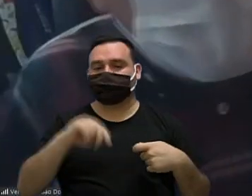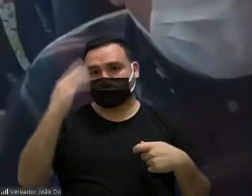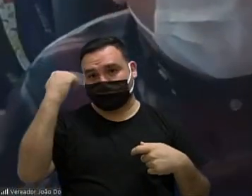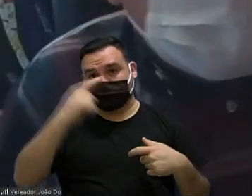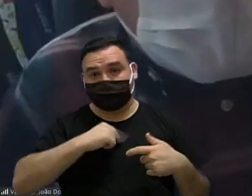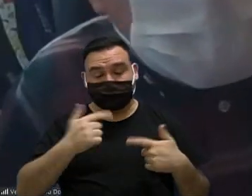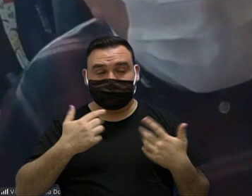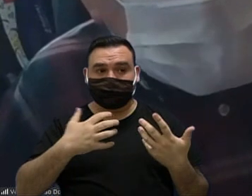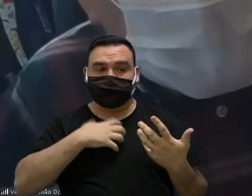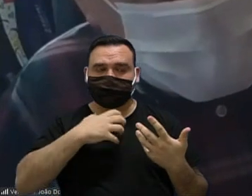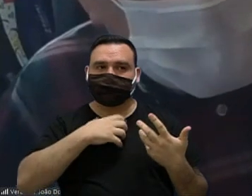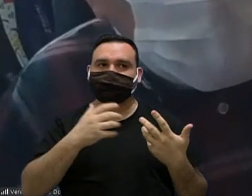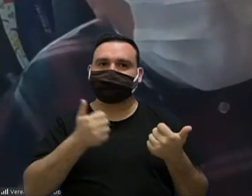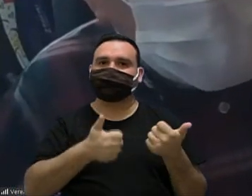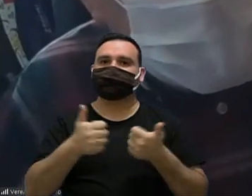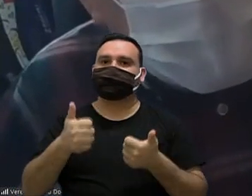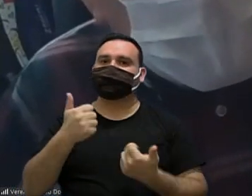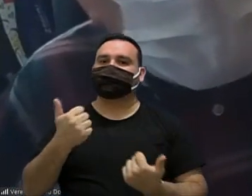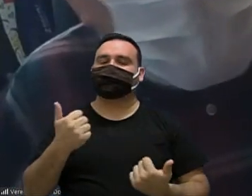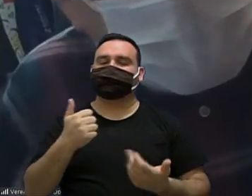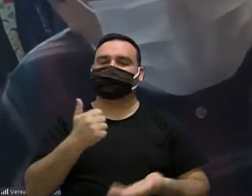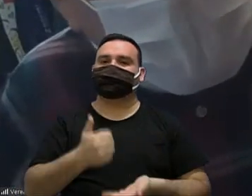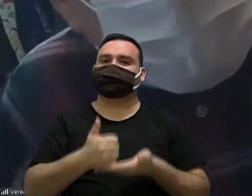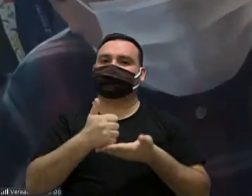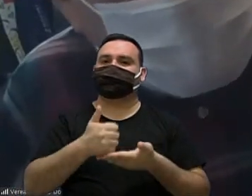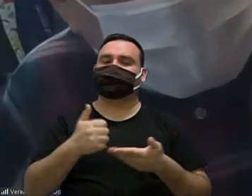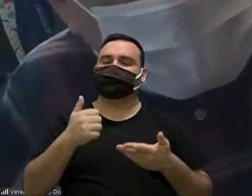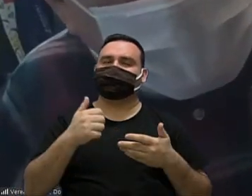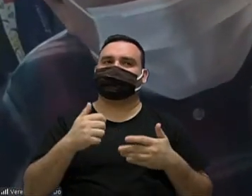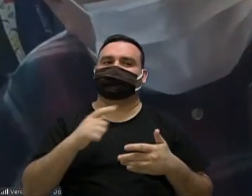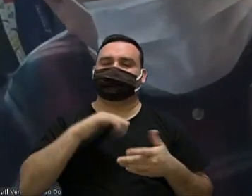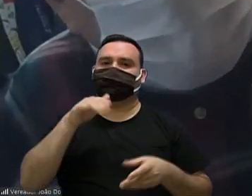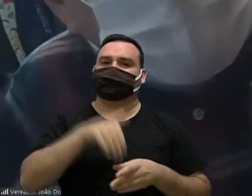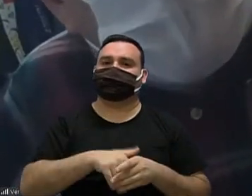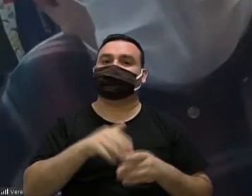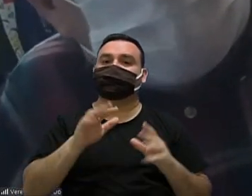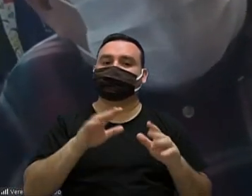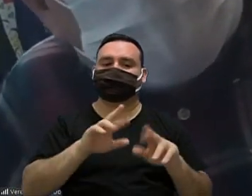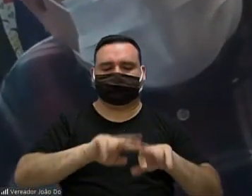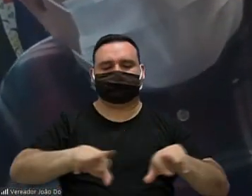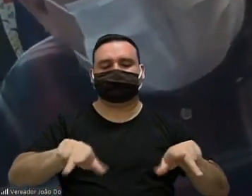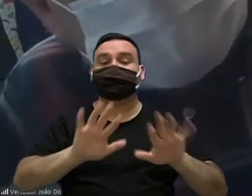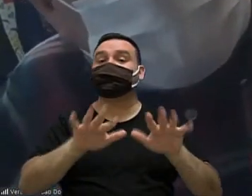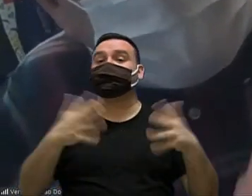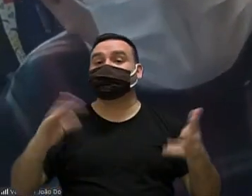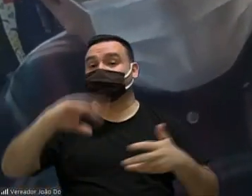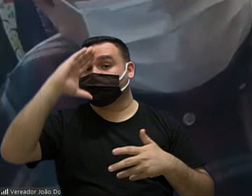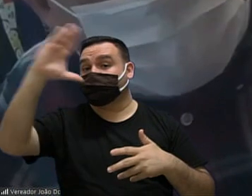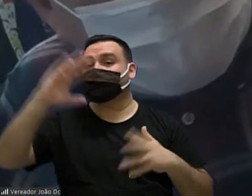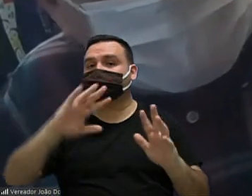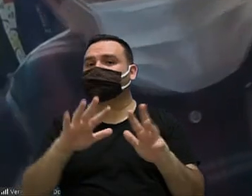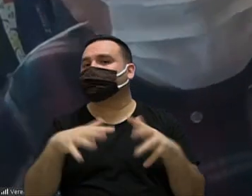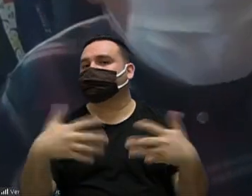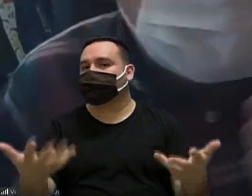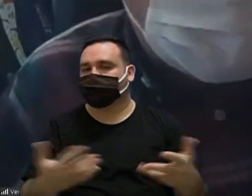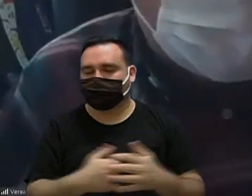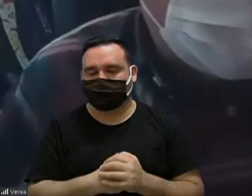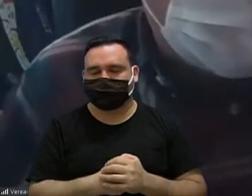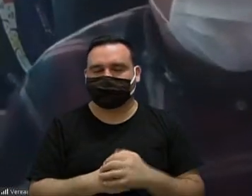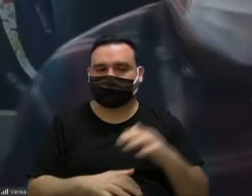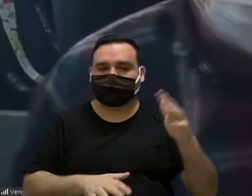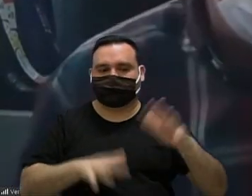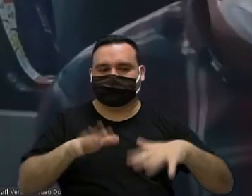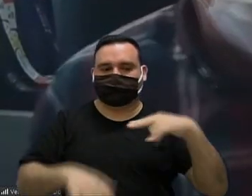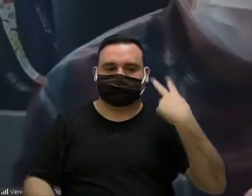eu ficaria muito à vontade para votar favoravelmente sabendo quais todas elas são prioritárias quais são as prioritárias talvez